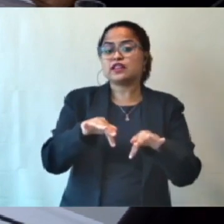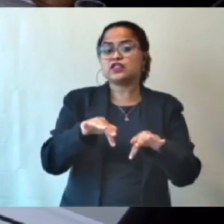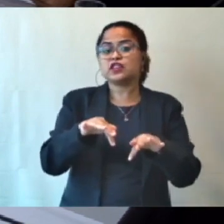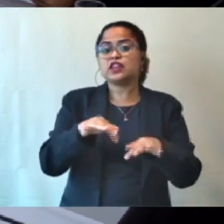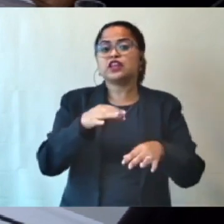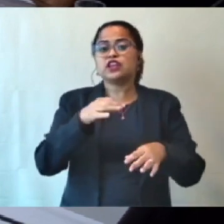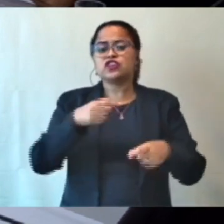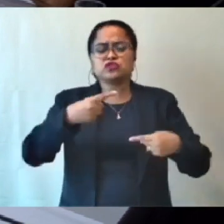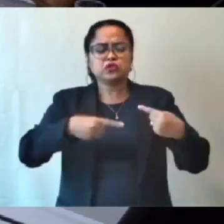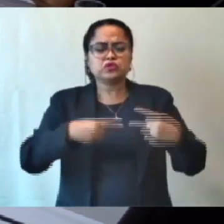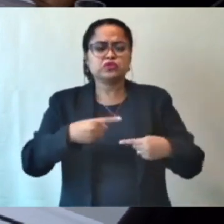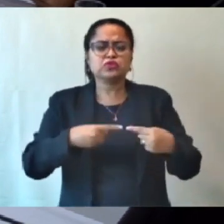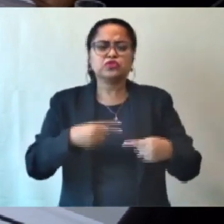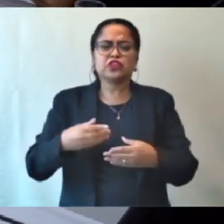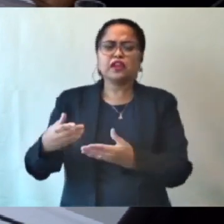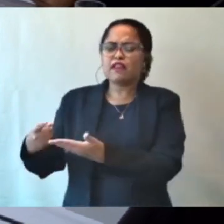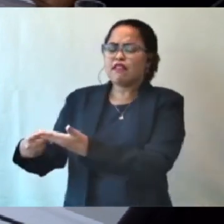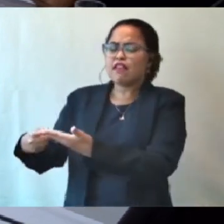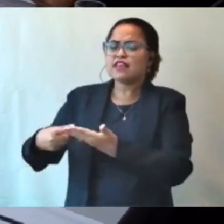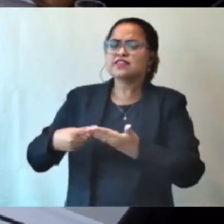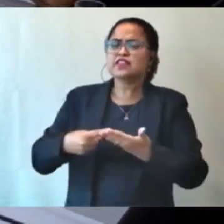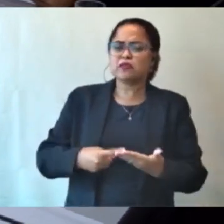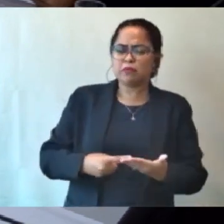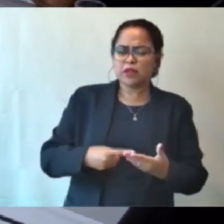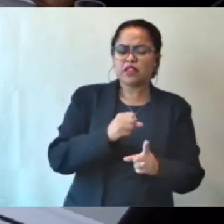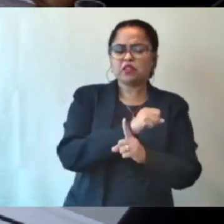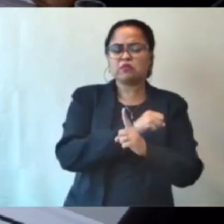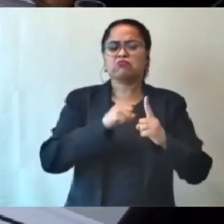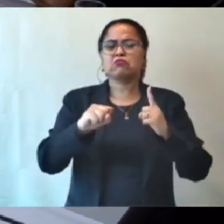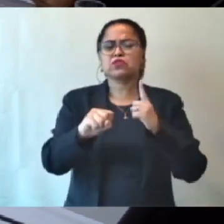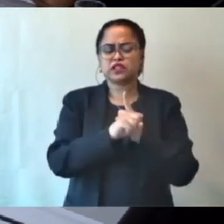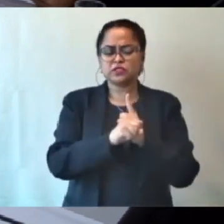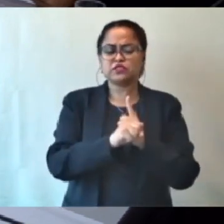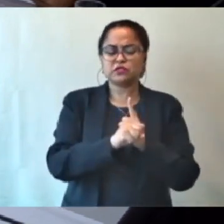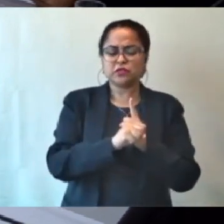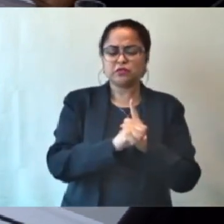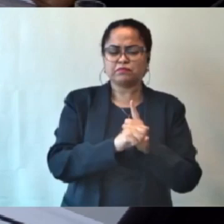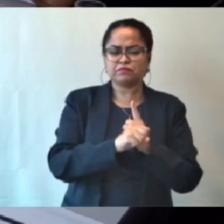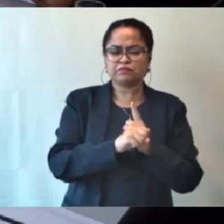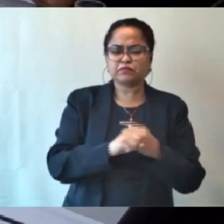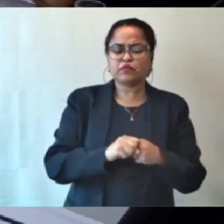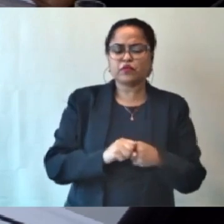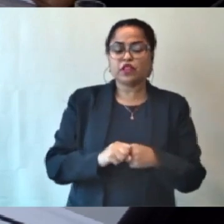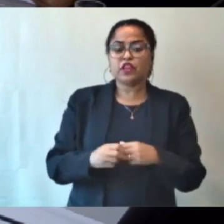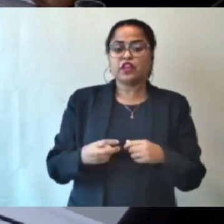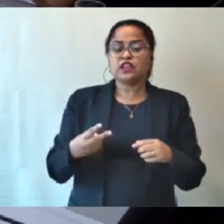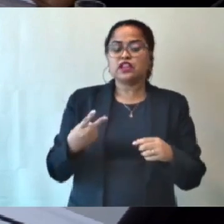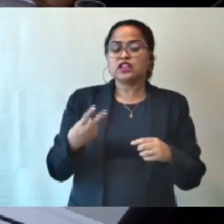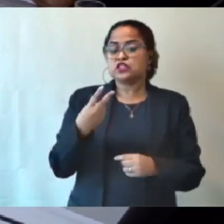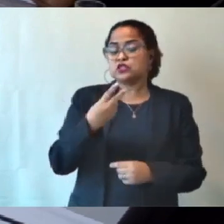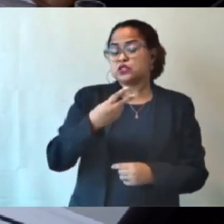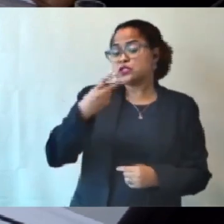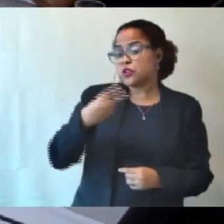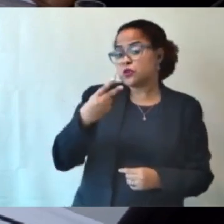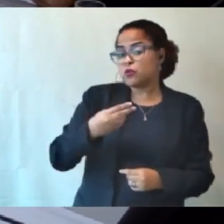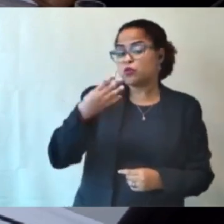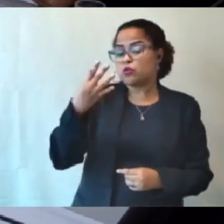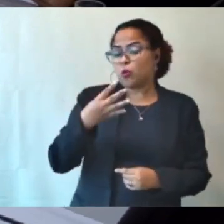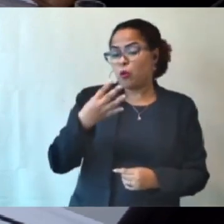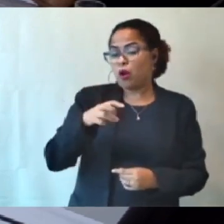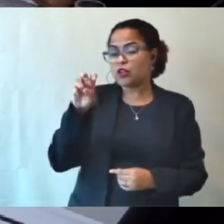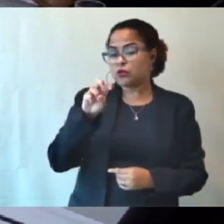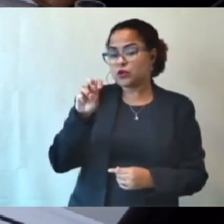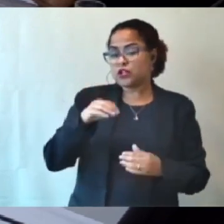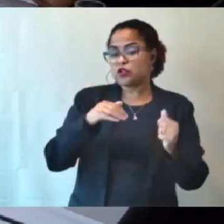entidades da sociedade civil sobre temas atinentes aos títulos segundo, quarto e quinto do Código de Posturas,